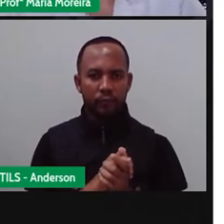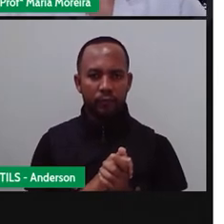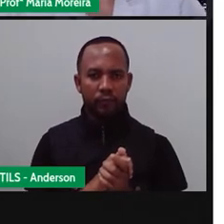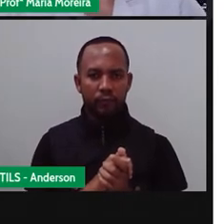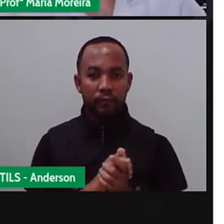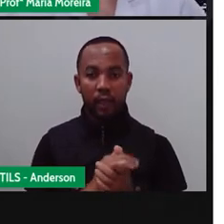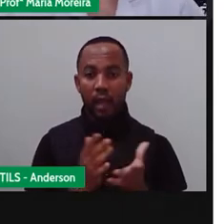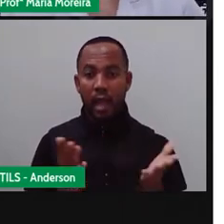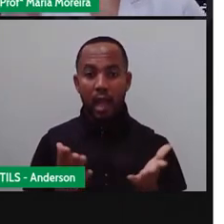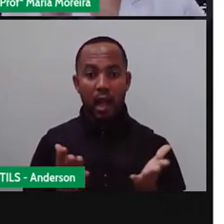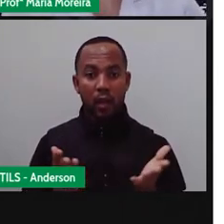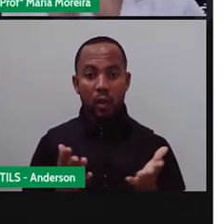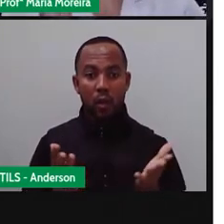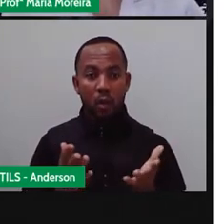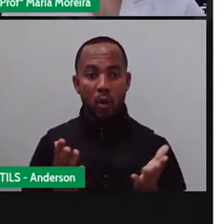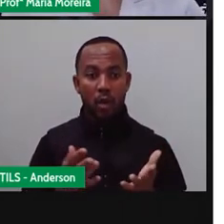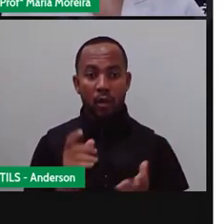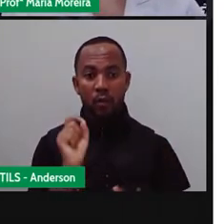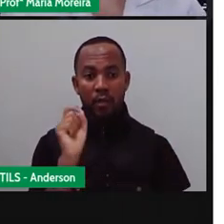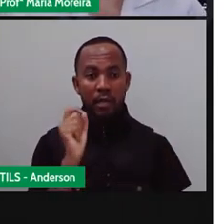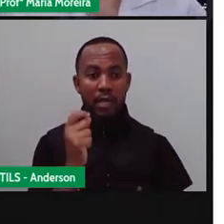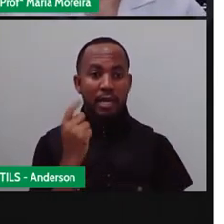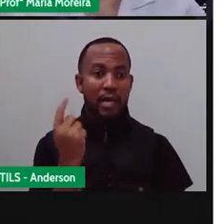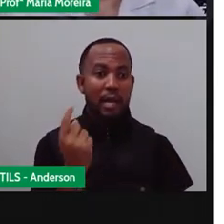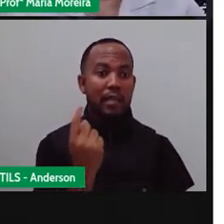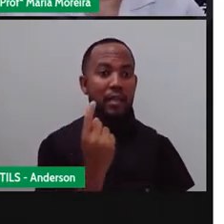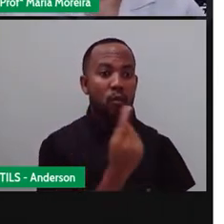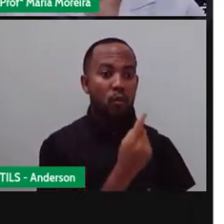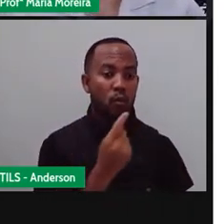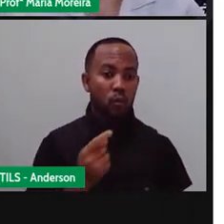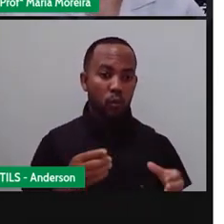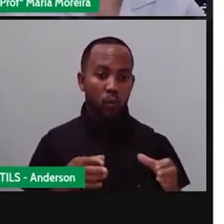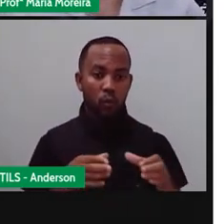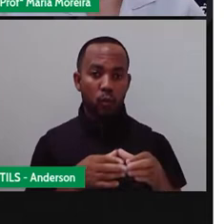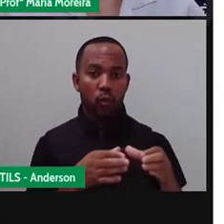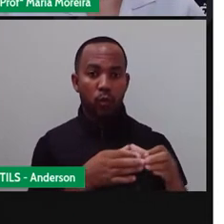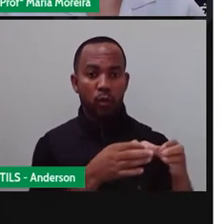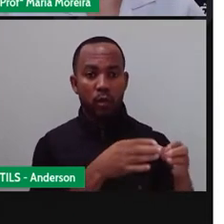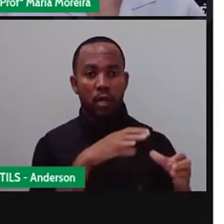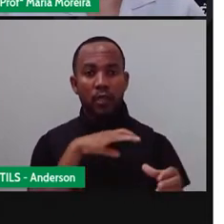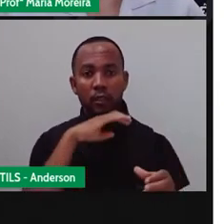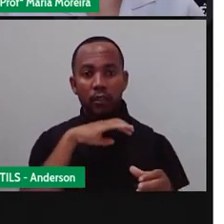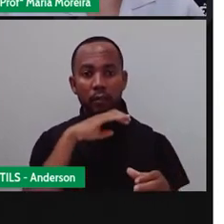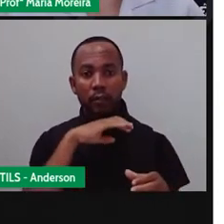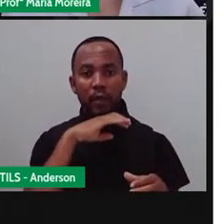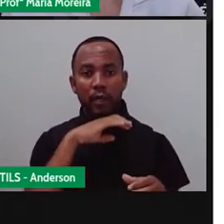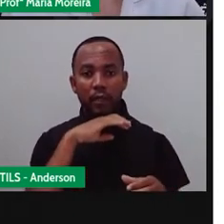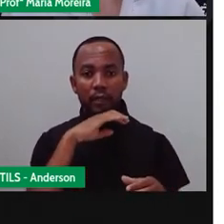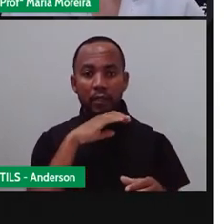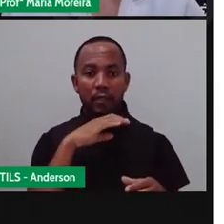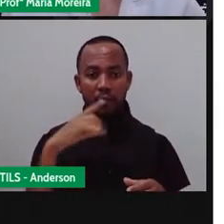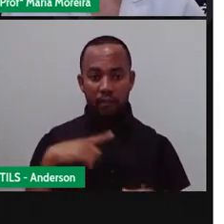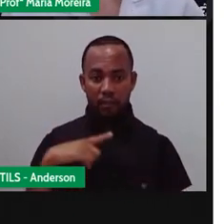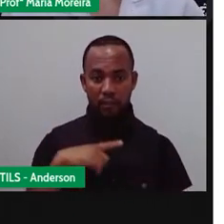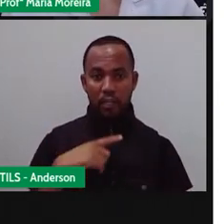Vamos agora tratar de cada uma dessas classes aí dos animais vertebrados, certo? Dos